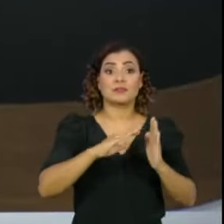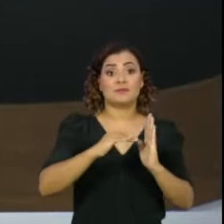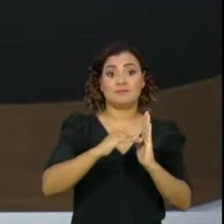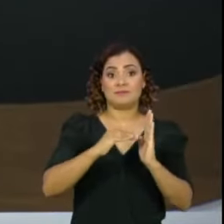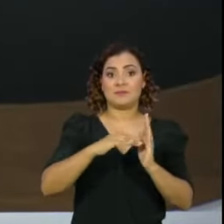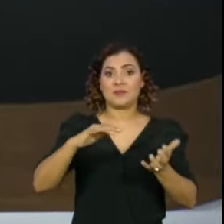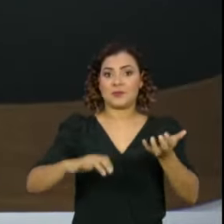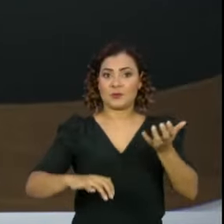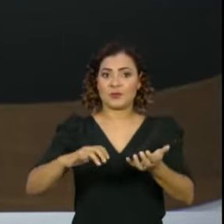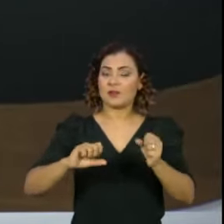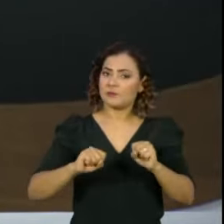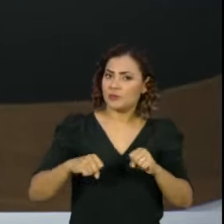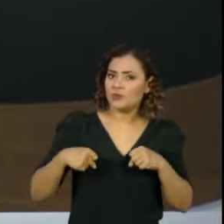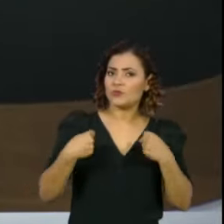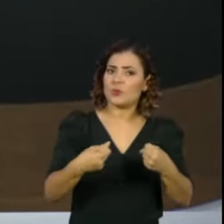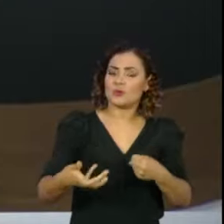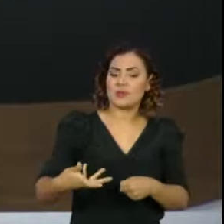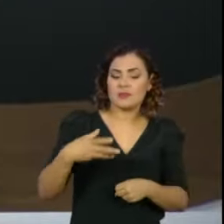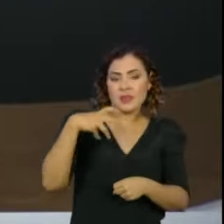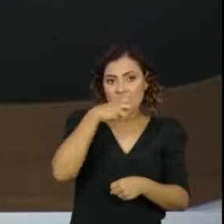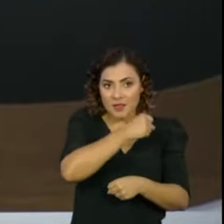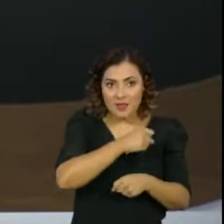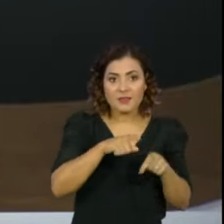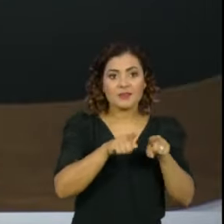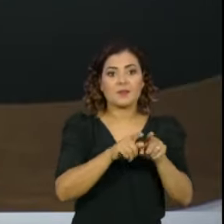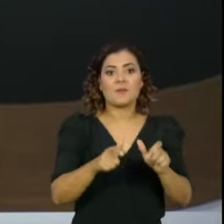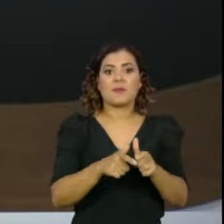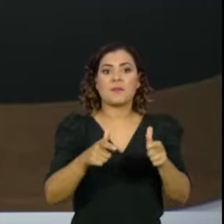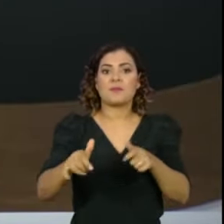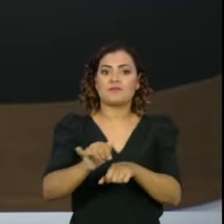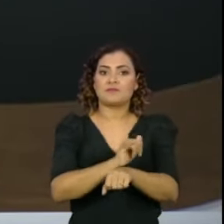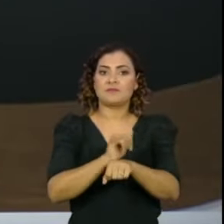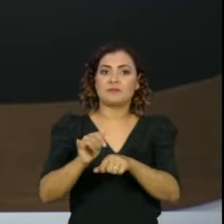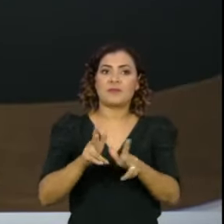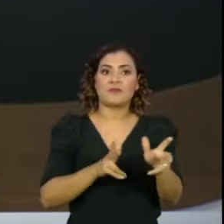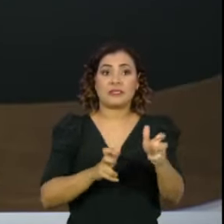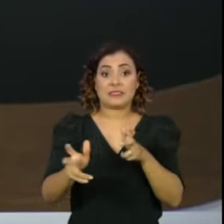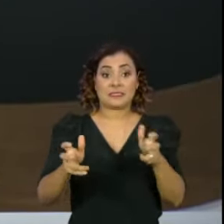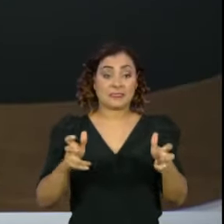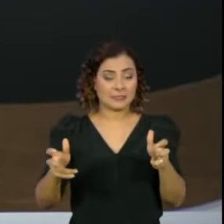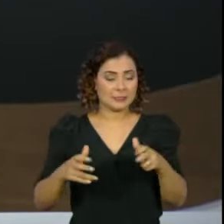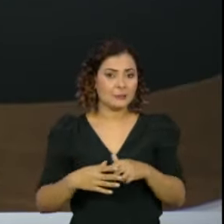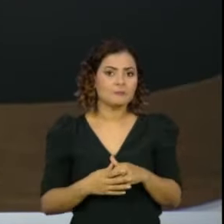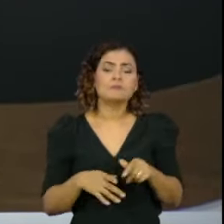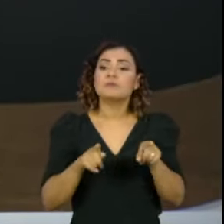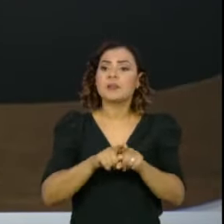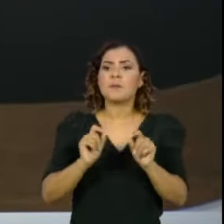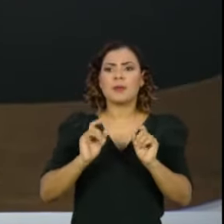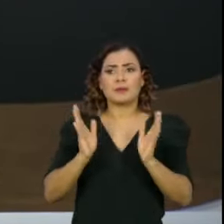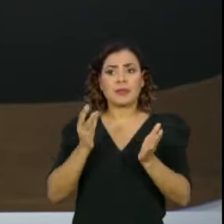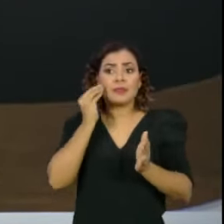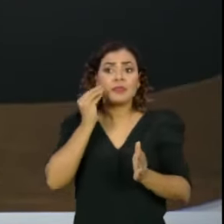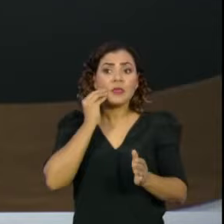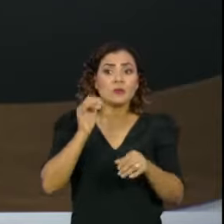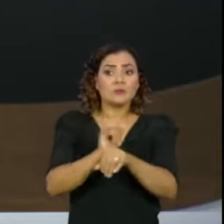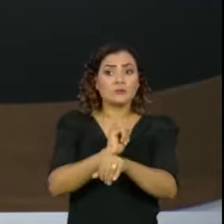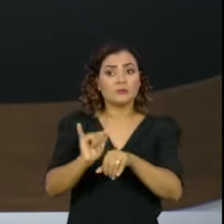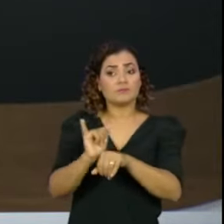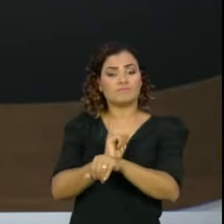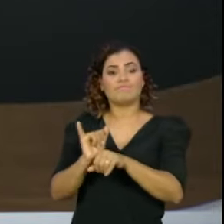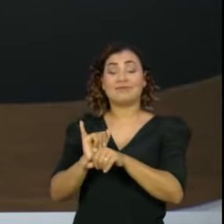frente num esforço para acelerar e ampliar a oferta de vacinas, ao mesmo tempo em que tenta fechar uma